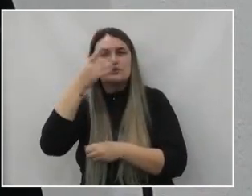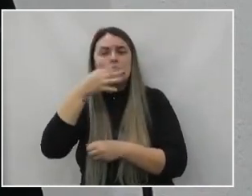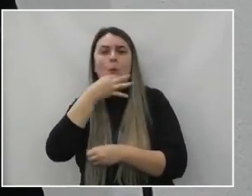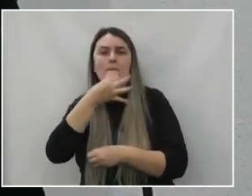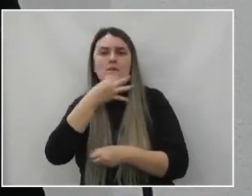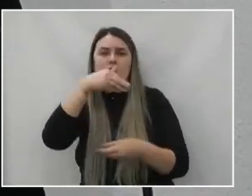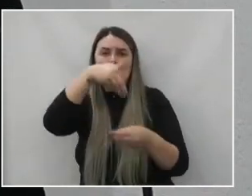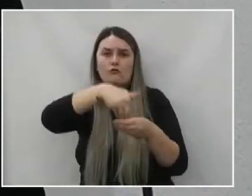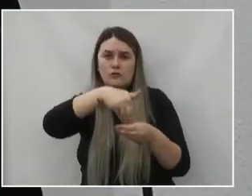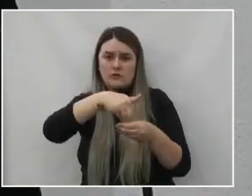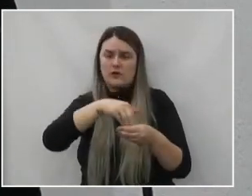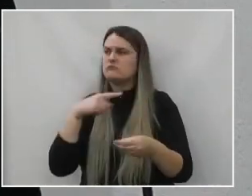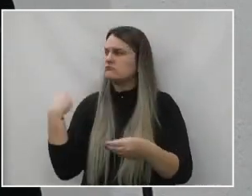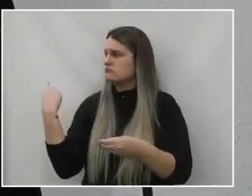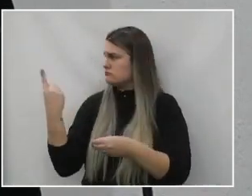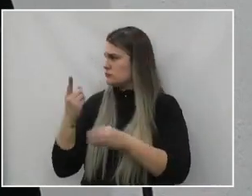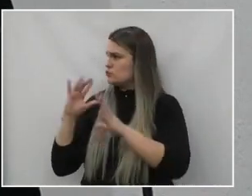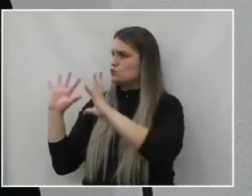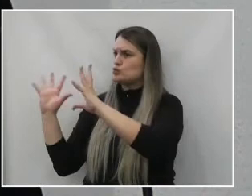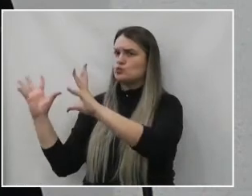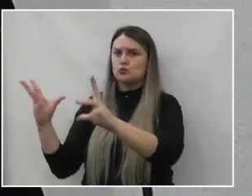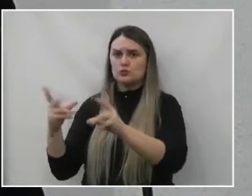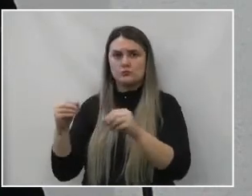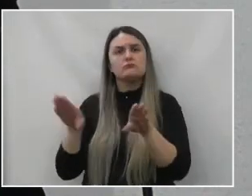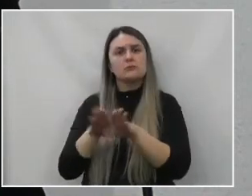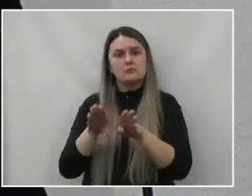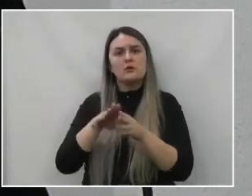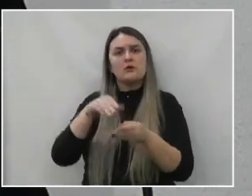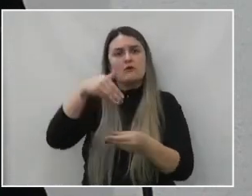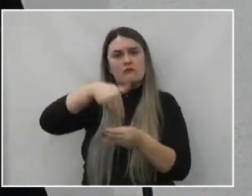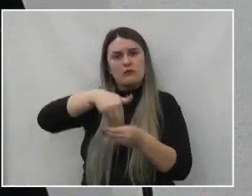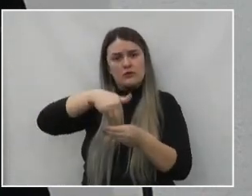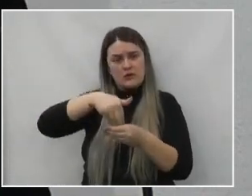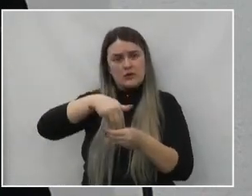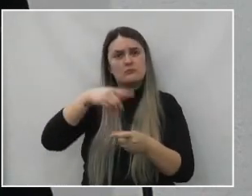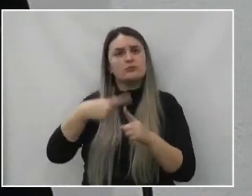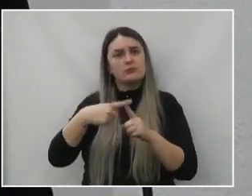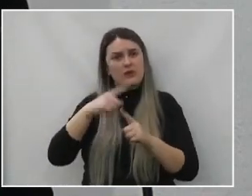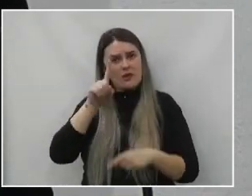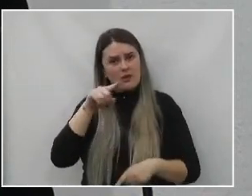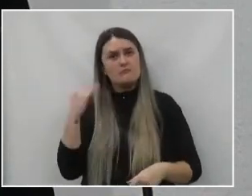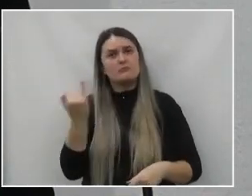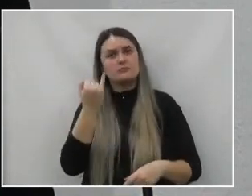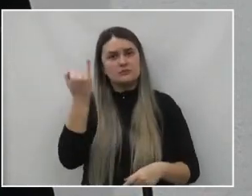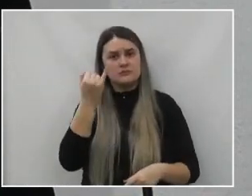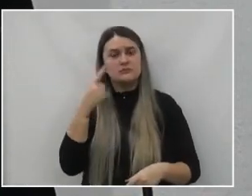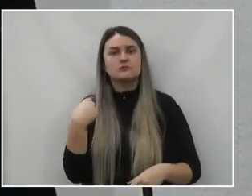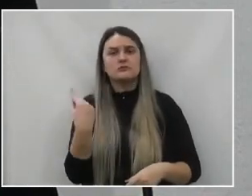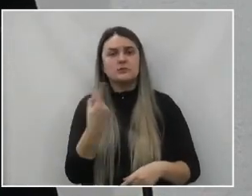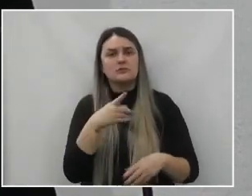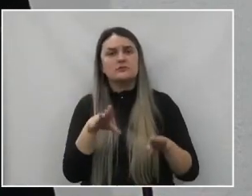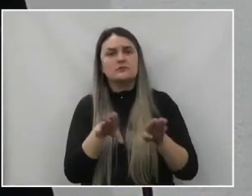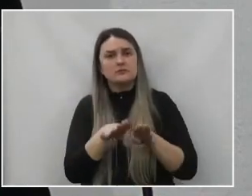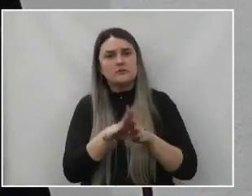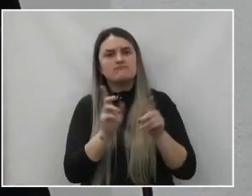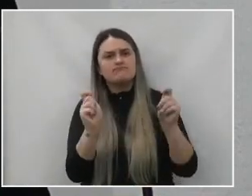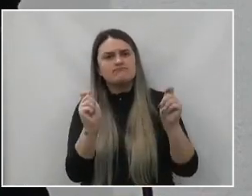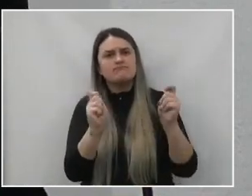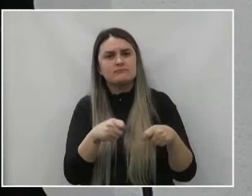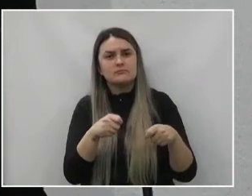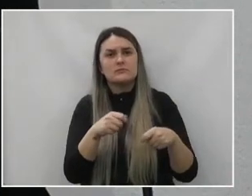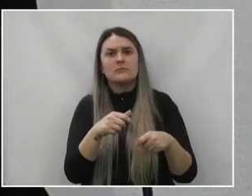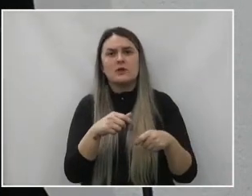que façamos a nossa parte de colocar o nosso posicionamento, pois é importante, estaremos também dando a condição de estender